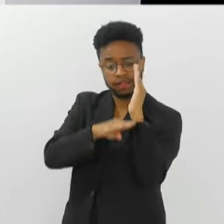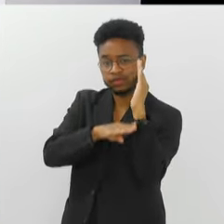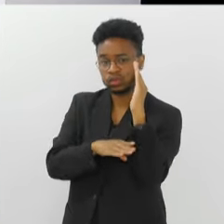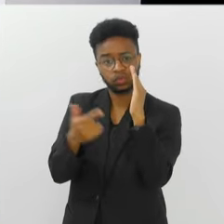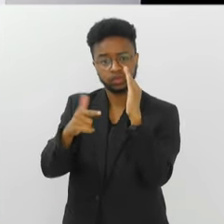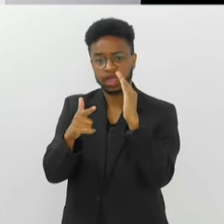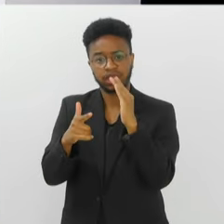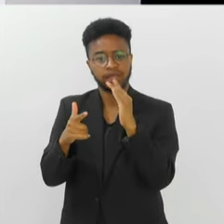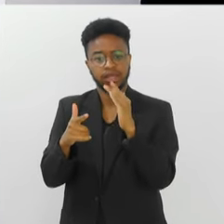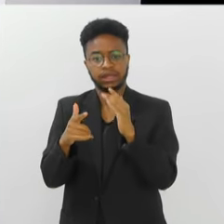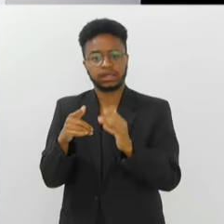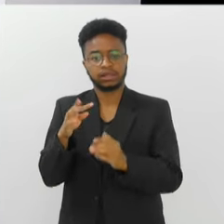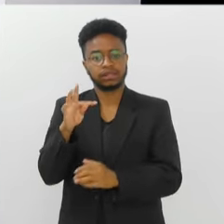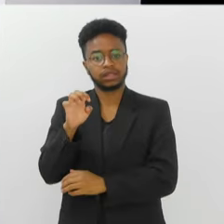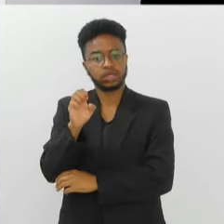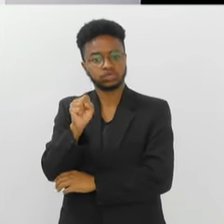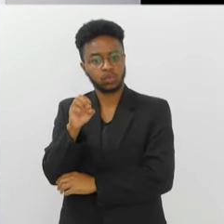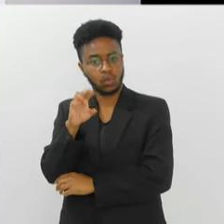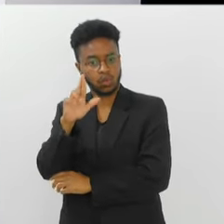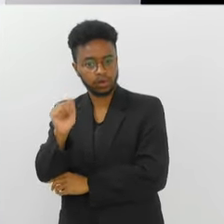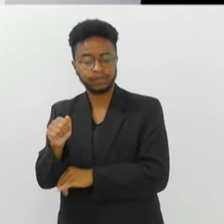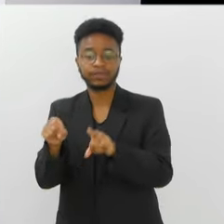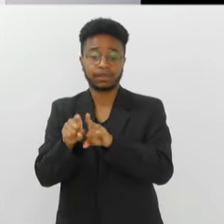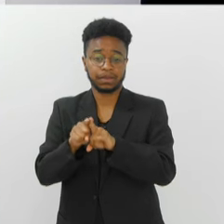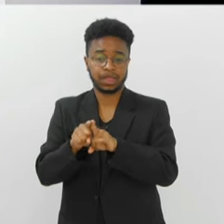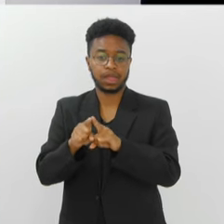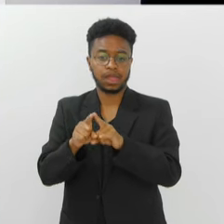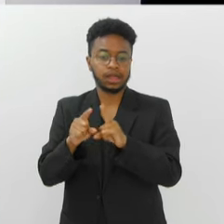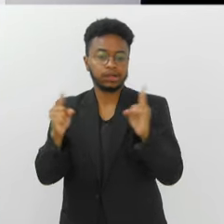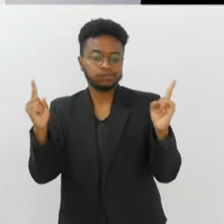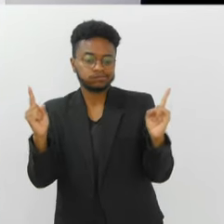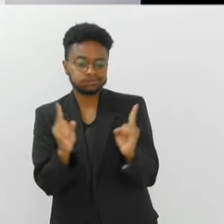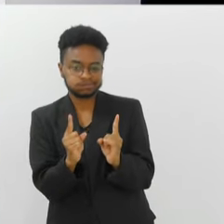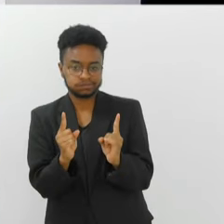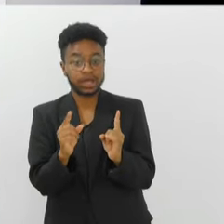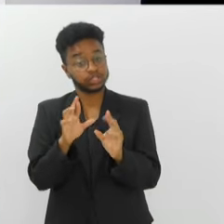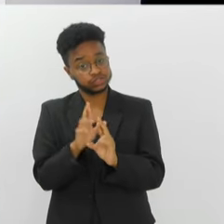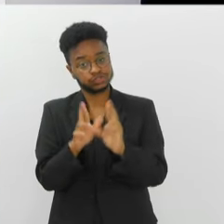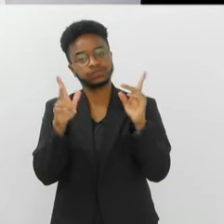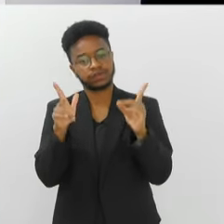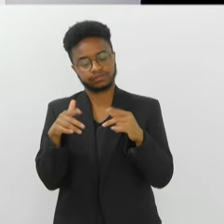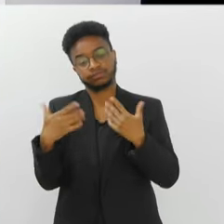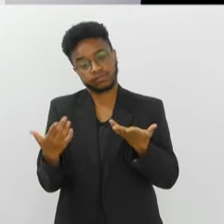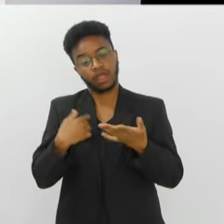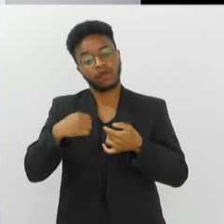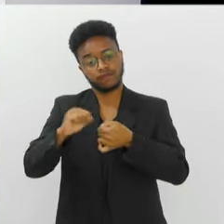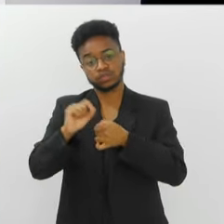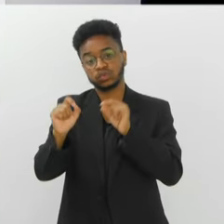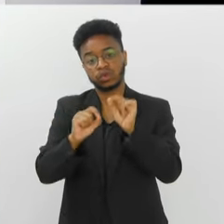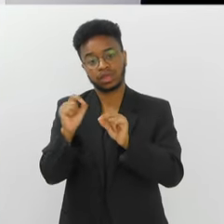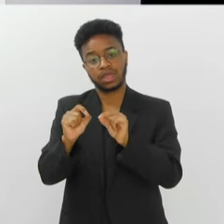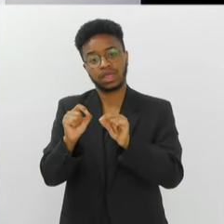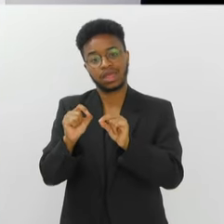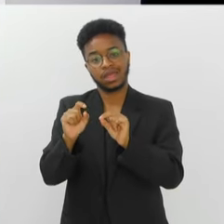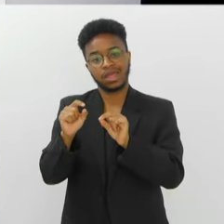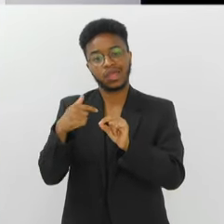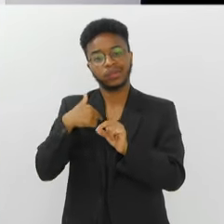existem os elevadores hidráulicos, as tesouras. As dimensões são menores. dimensões são outras, exatamente. Então, o que eu estou fazendo é